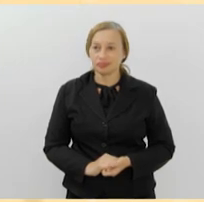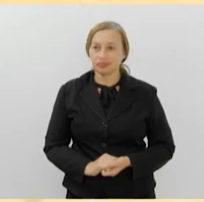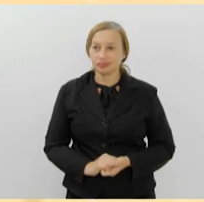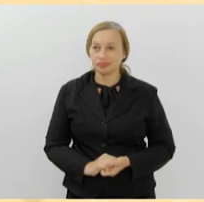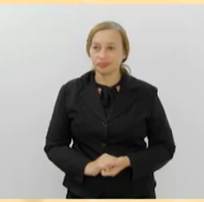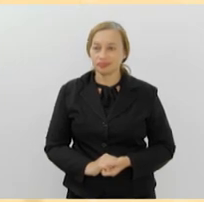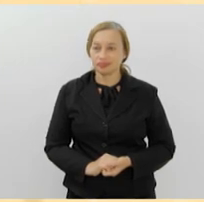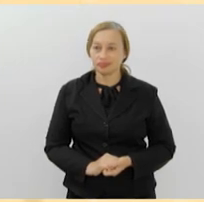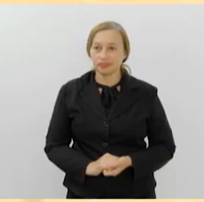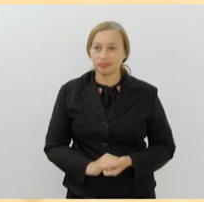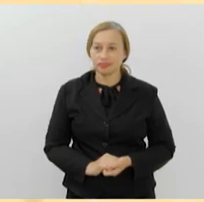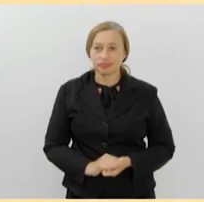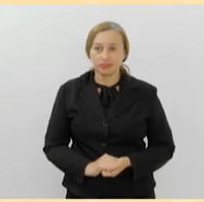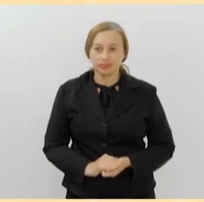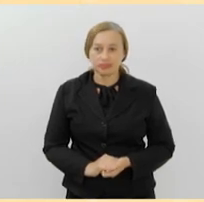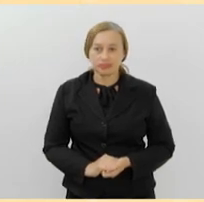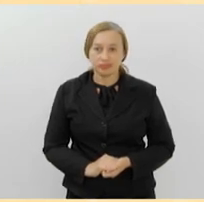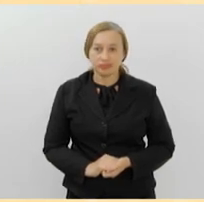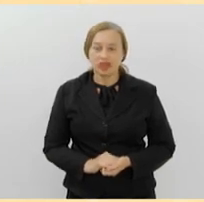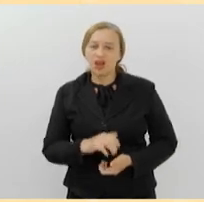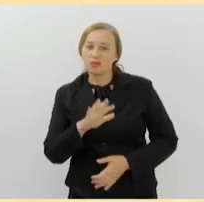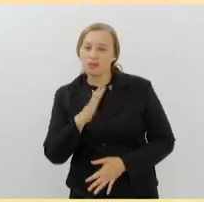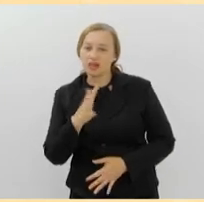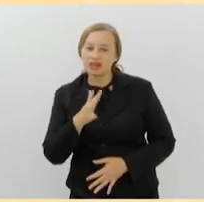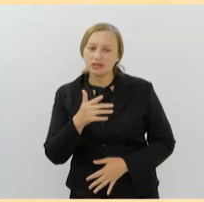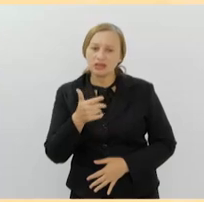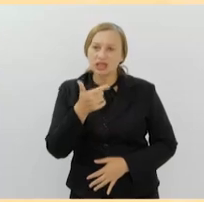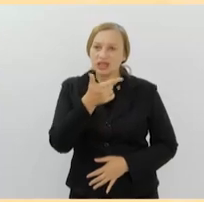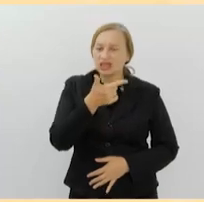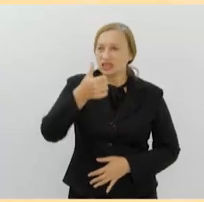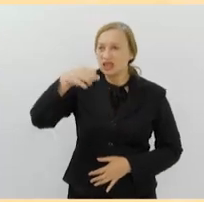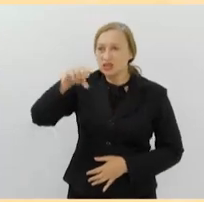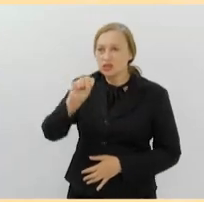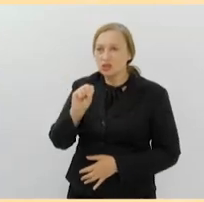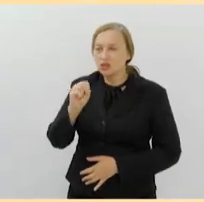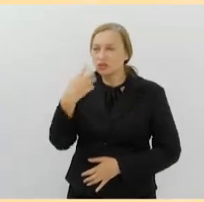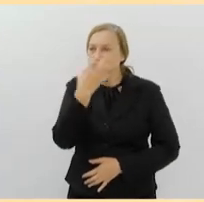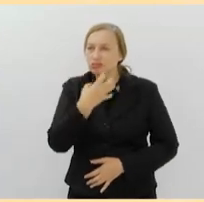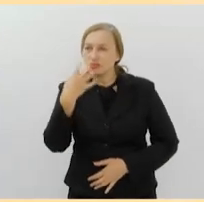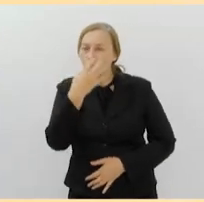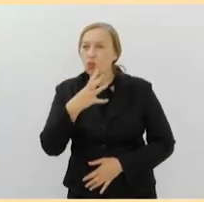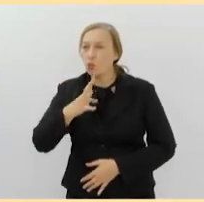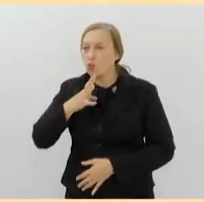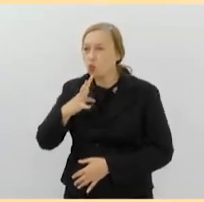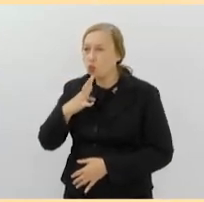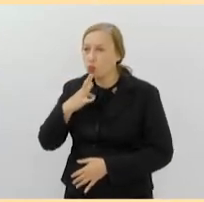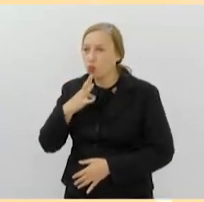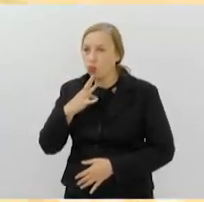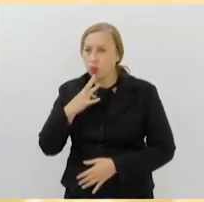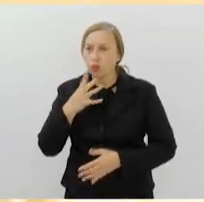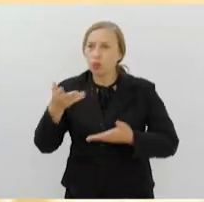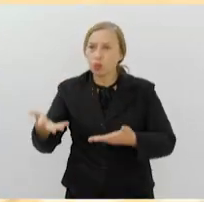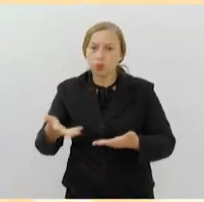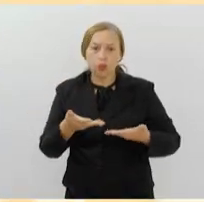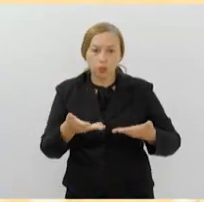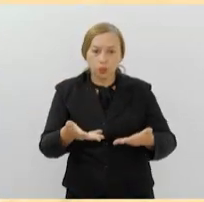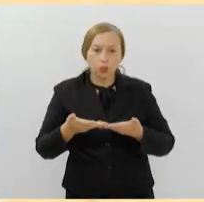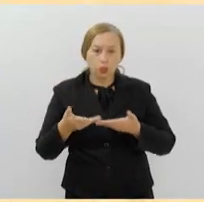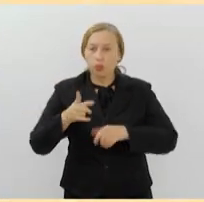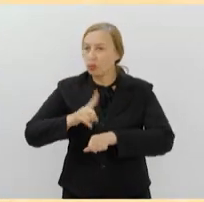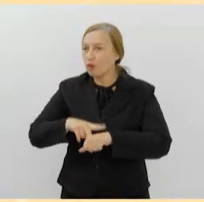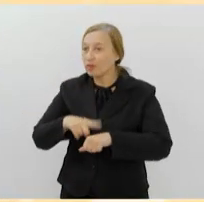O roteiro do show reúne aproximadamente 18 canções conhecidas do grande público, com hits que provém momentos